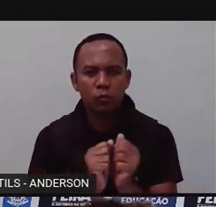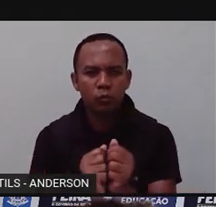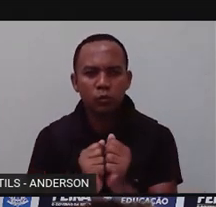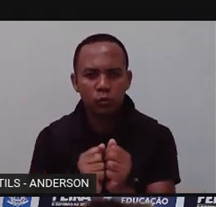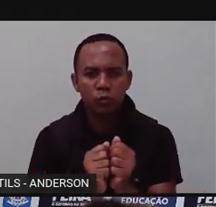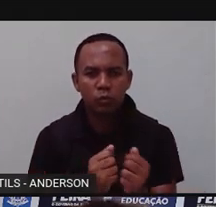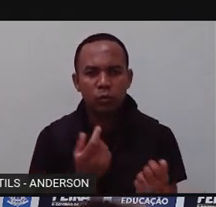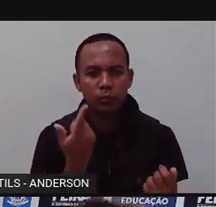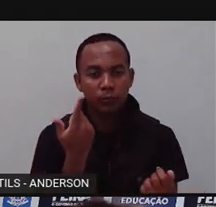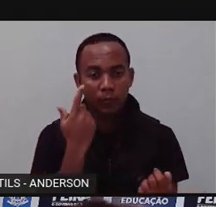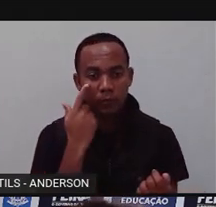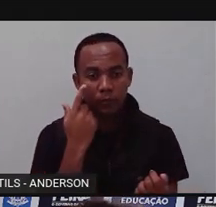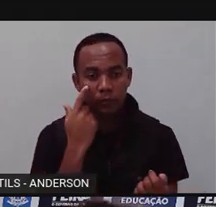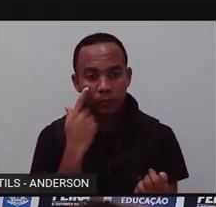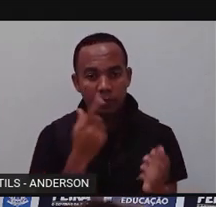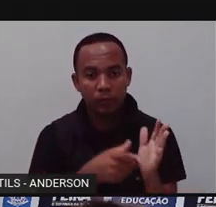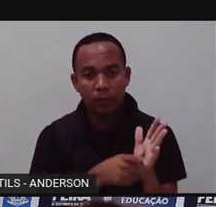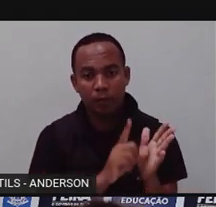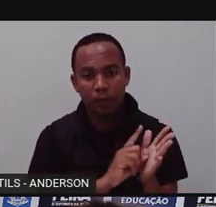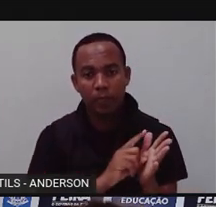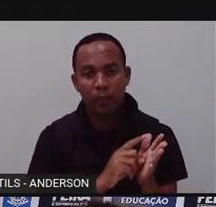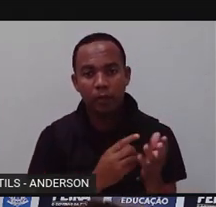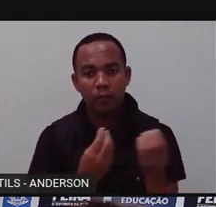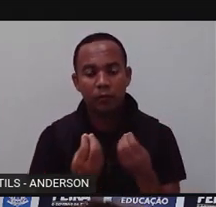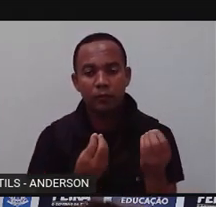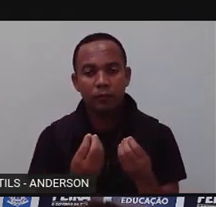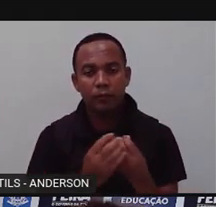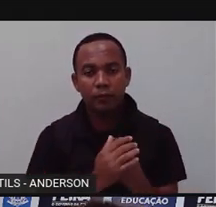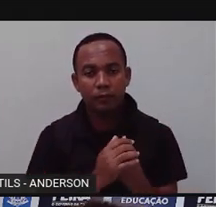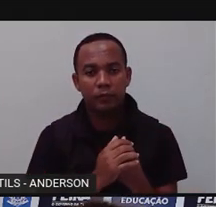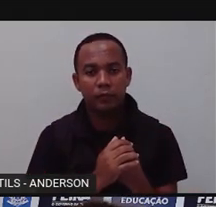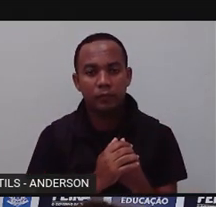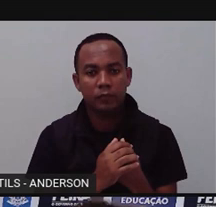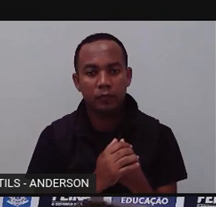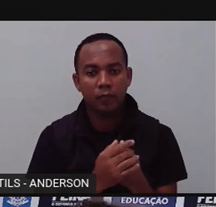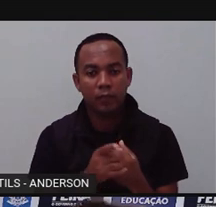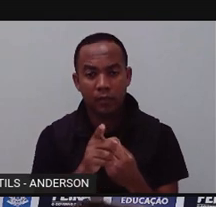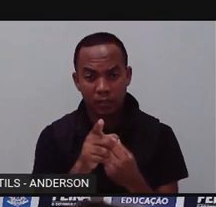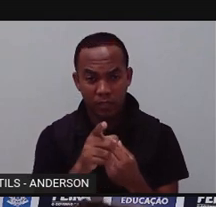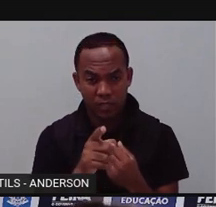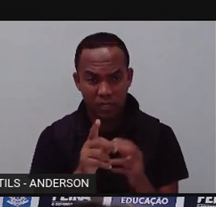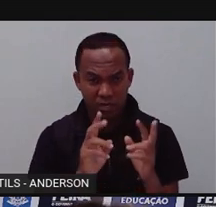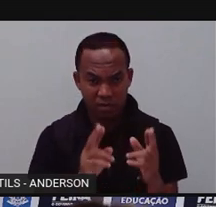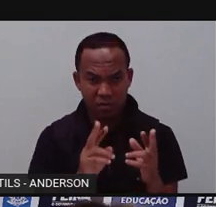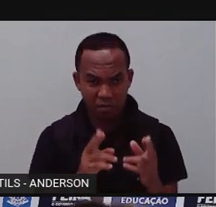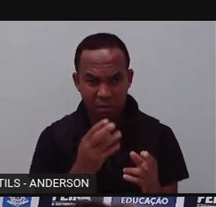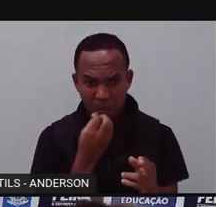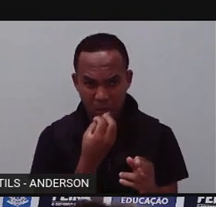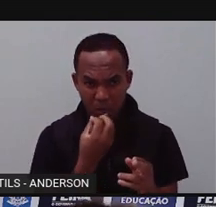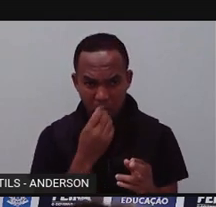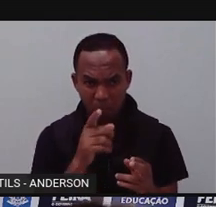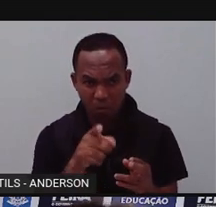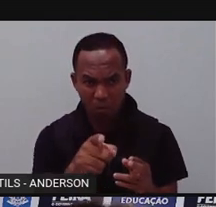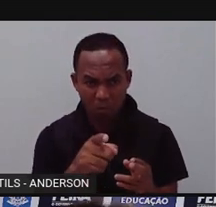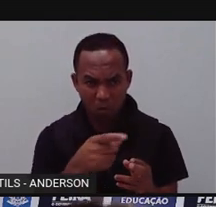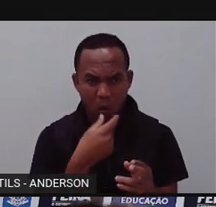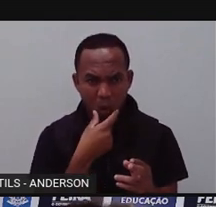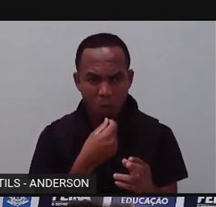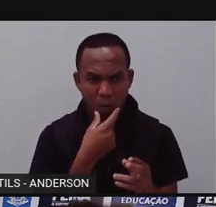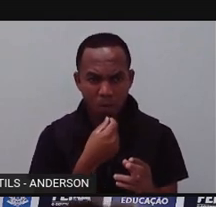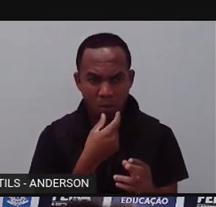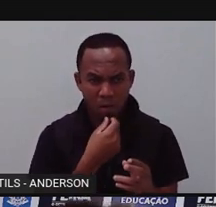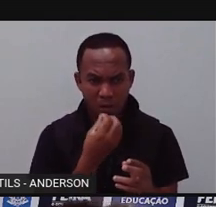De acordo com a charge que a gente passou, vou até voltar aqui. De acordo com essa charge aqui, será que essa relação do homem com a natureza ela é uma